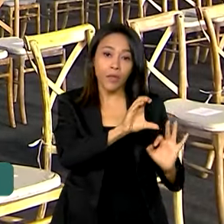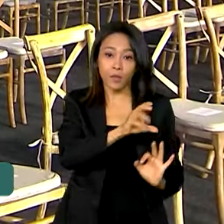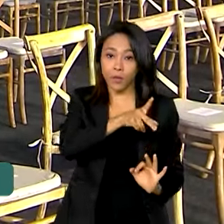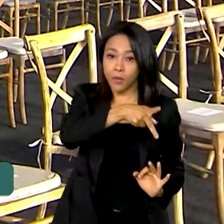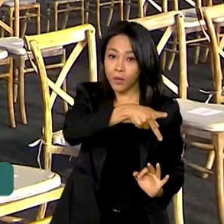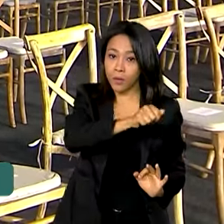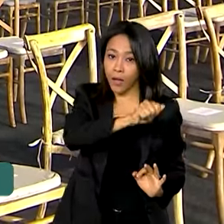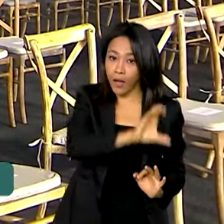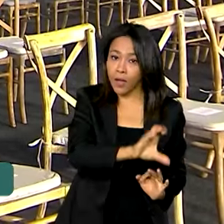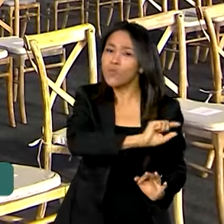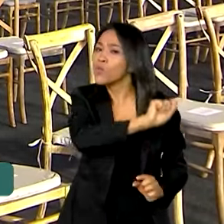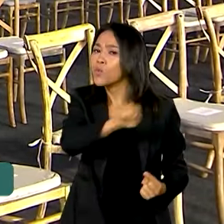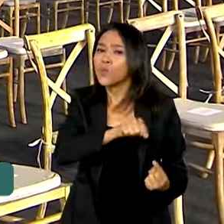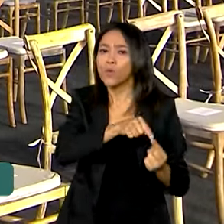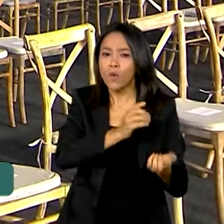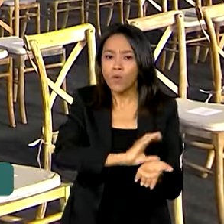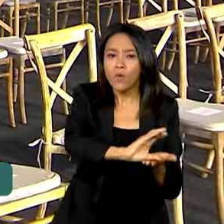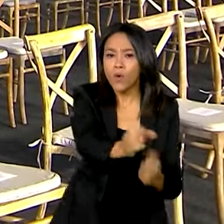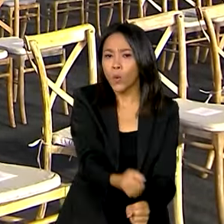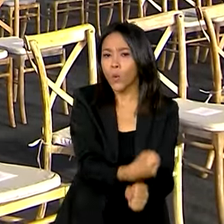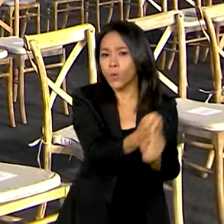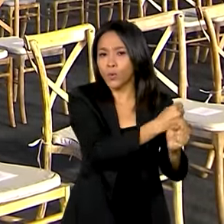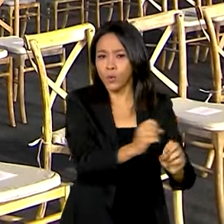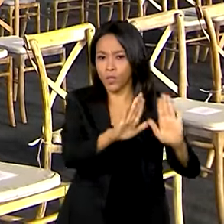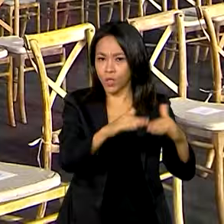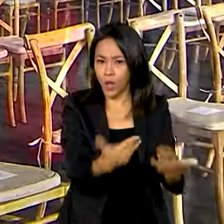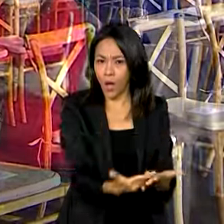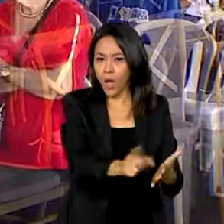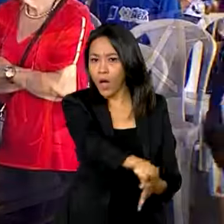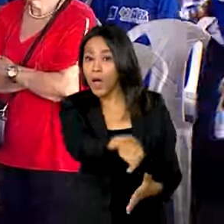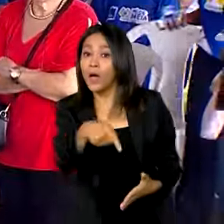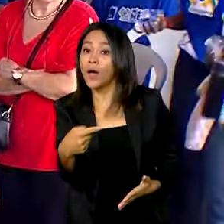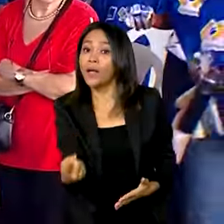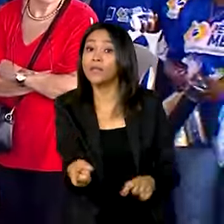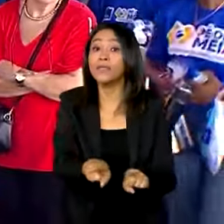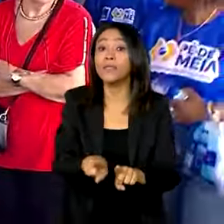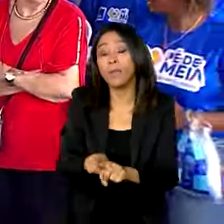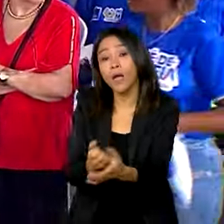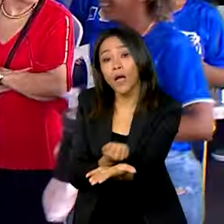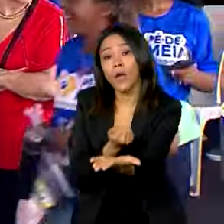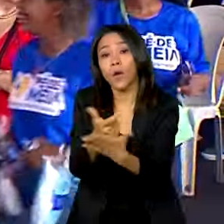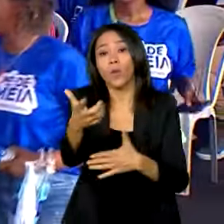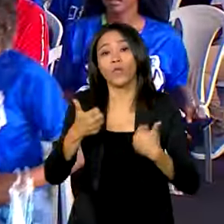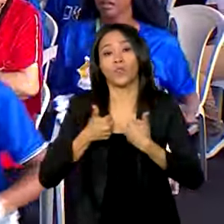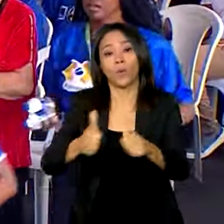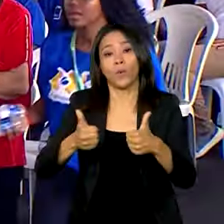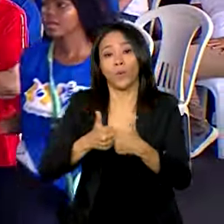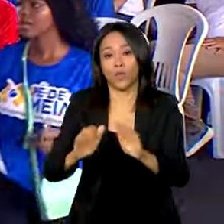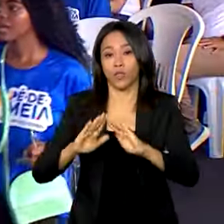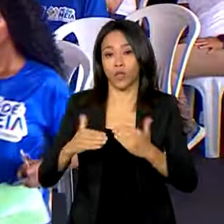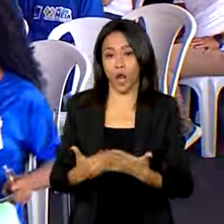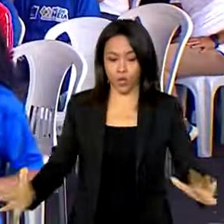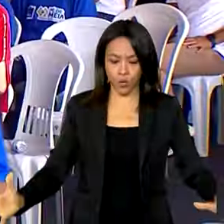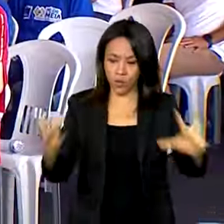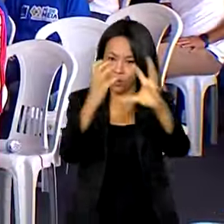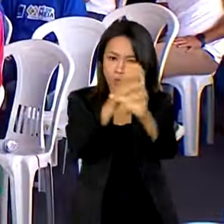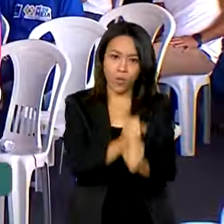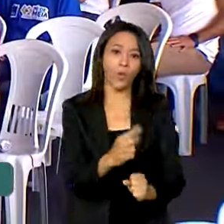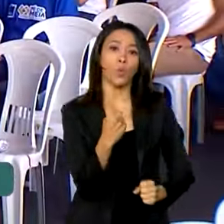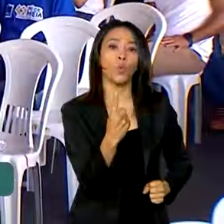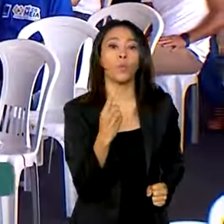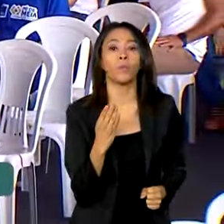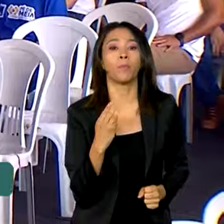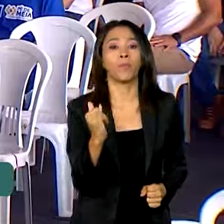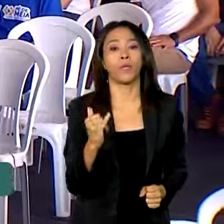usados para construir escolas e também para adquirir veículos de transporte escolar. Ao todo, serão 1 bilhão